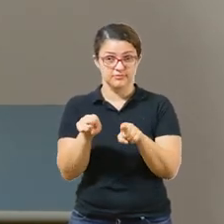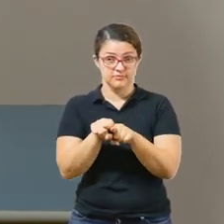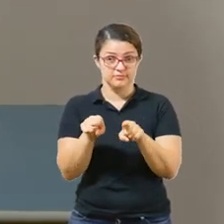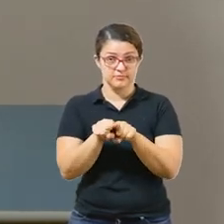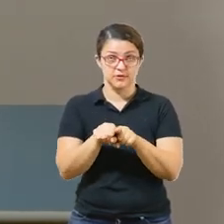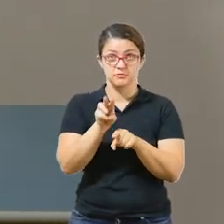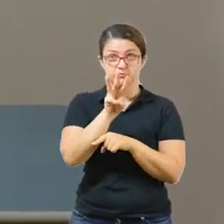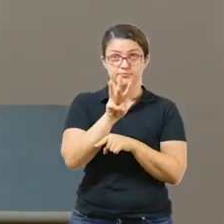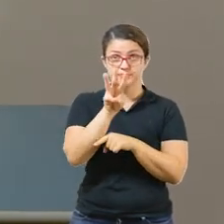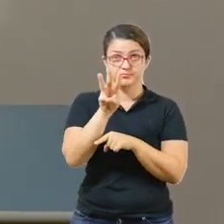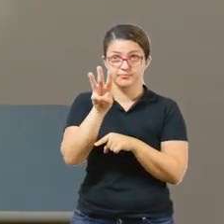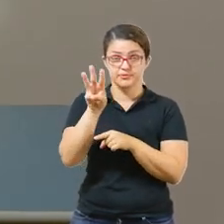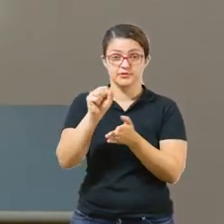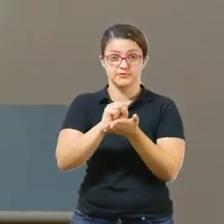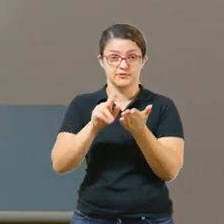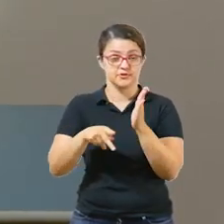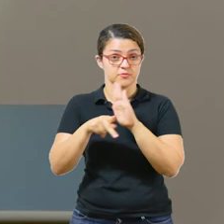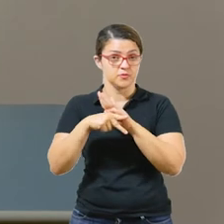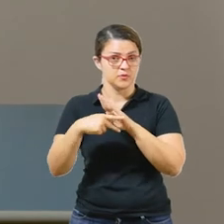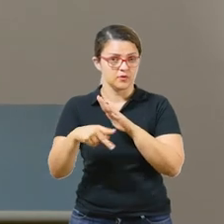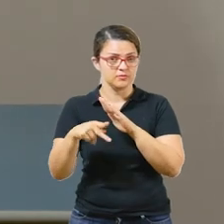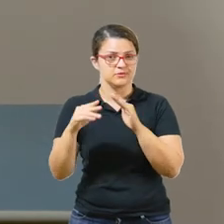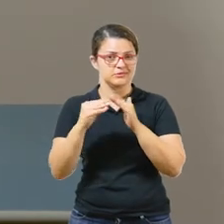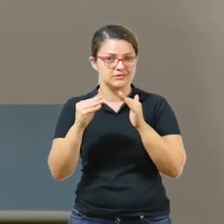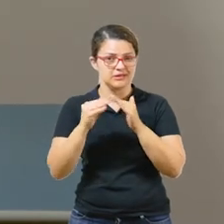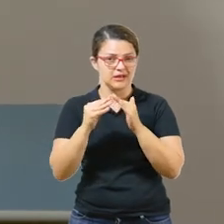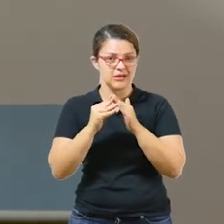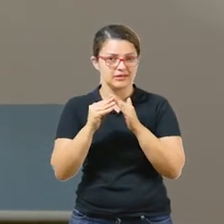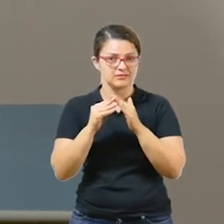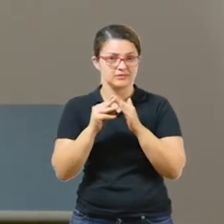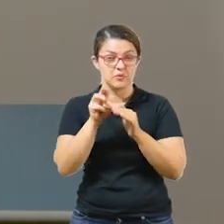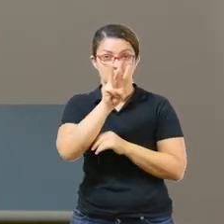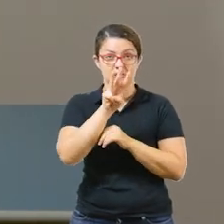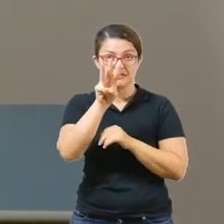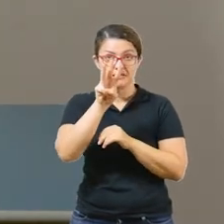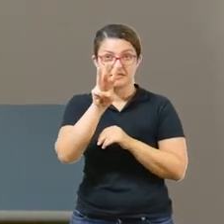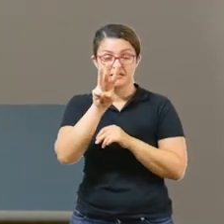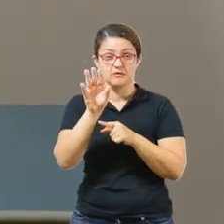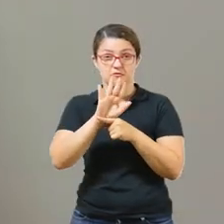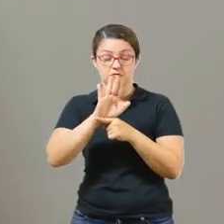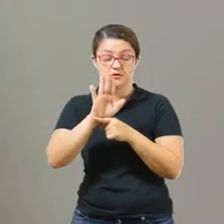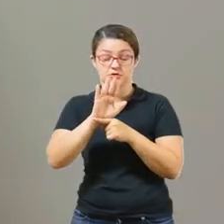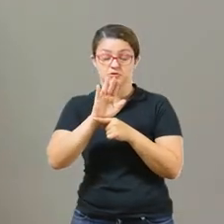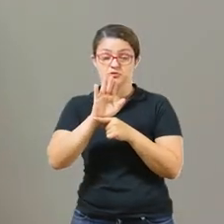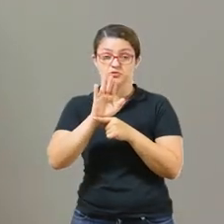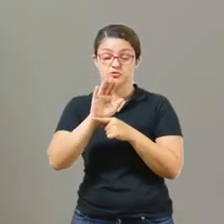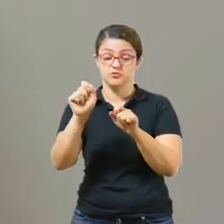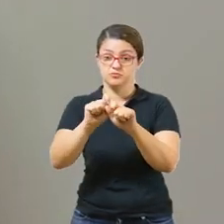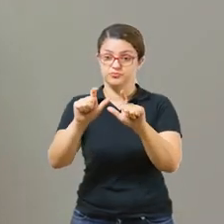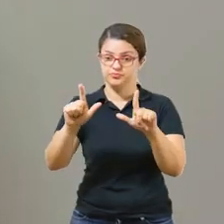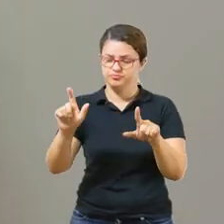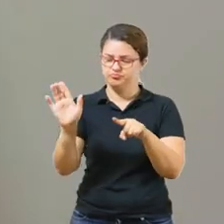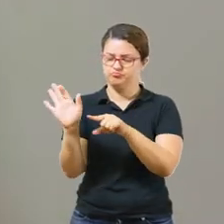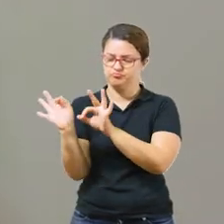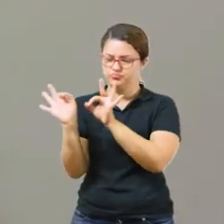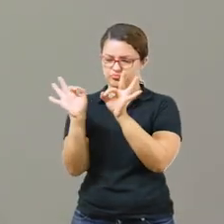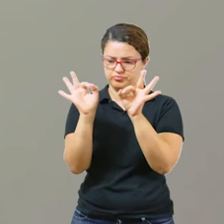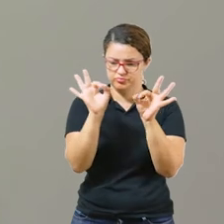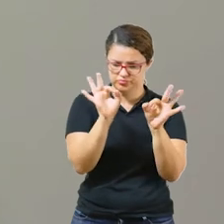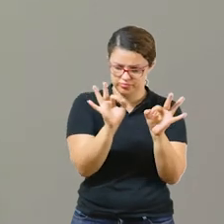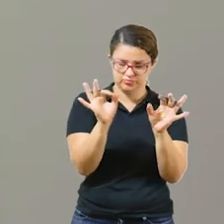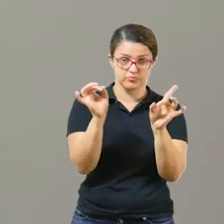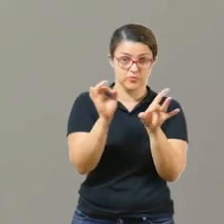irão acessar o link que está aí na aula. E nós, depois de assistir esse link, vocês irão escrever no